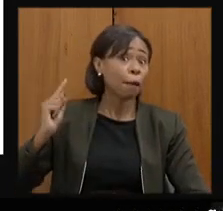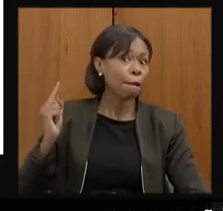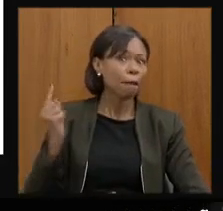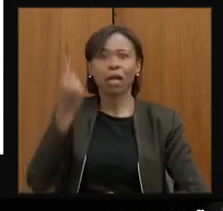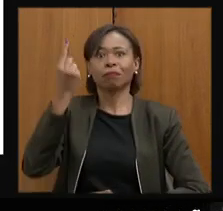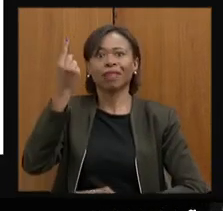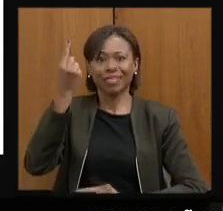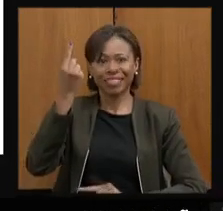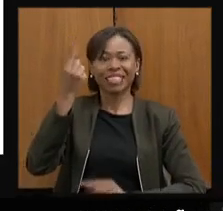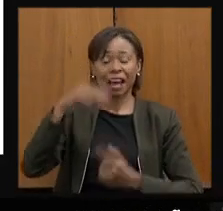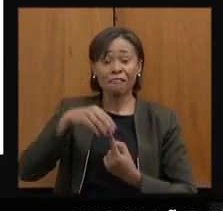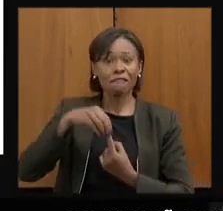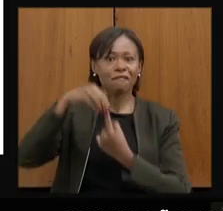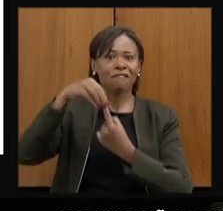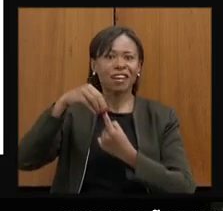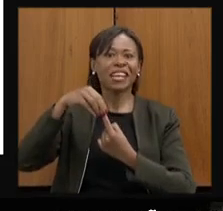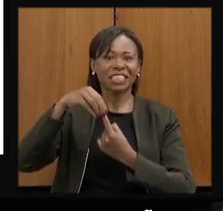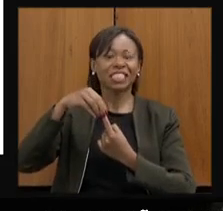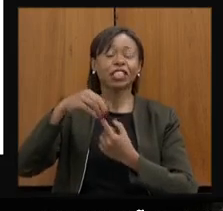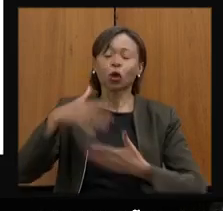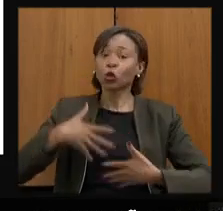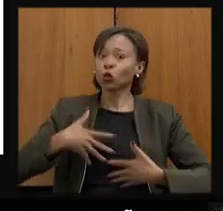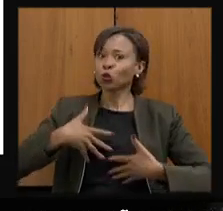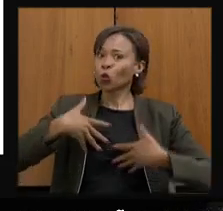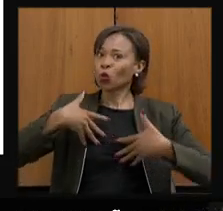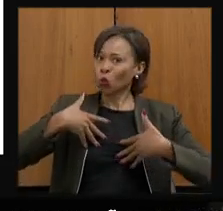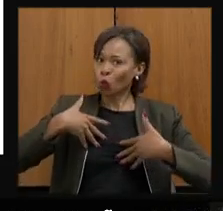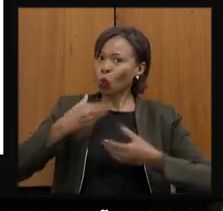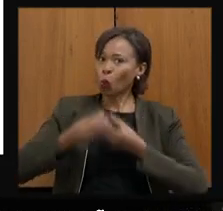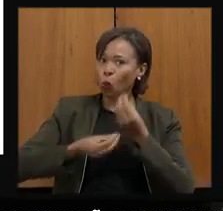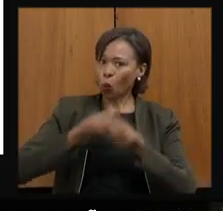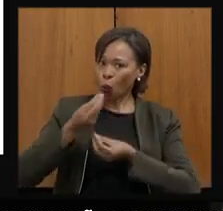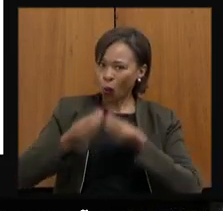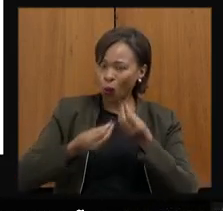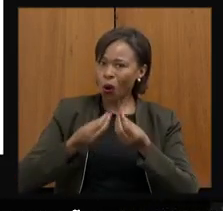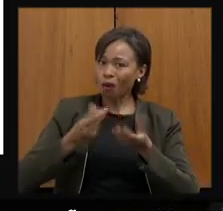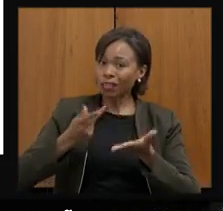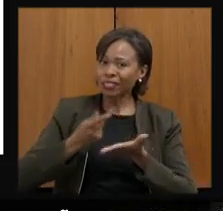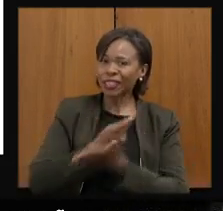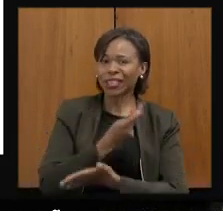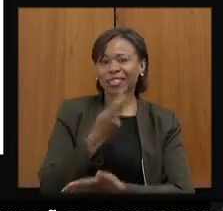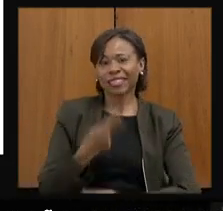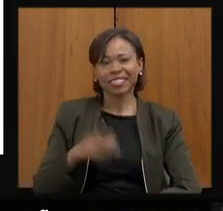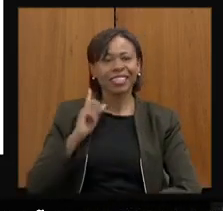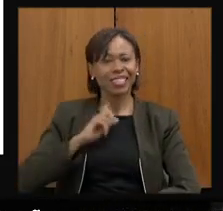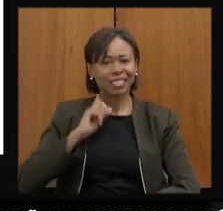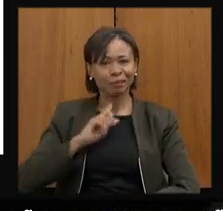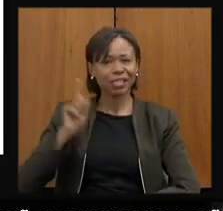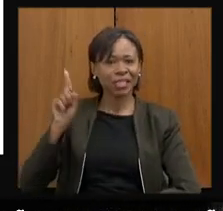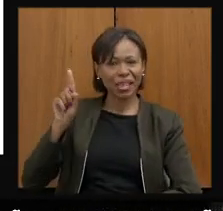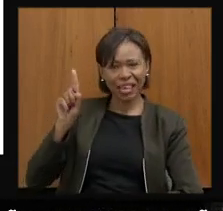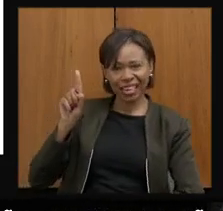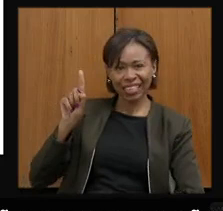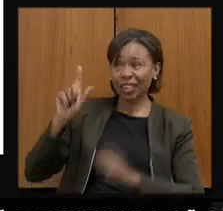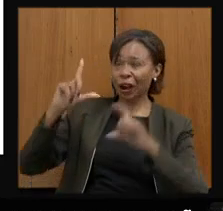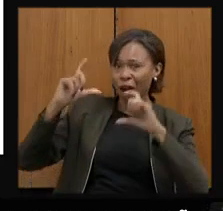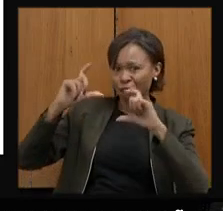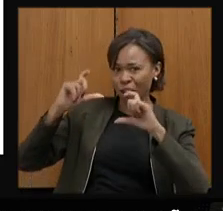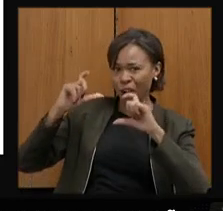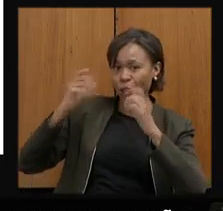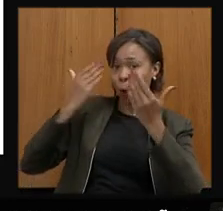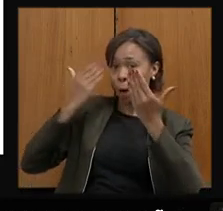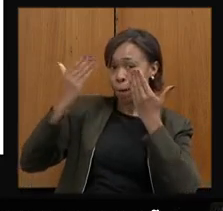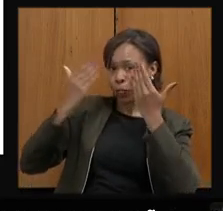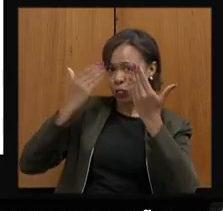nacional. Temos um orgulho muito grande do modelo em que isso foi desenhado no nosso estado. E temos uma foto das psicólogas e assistentes